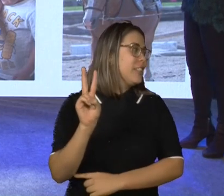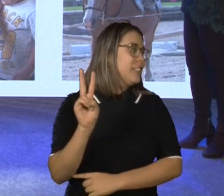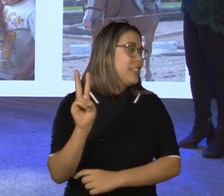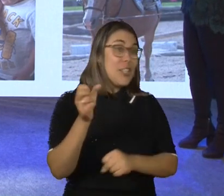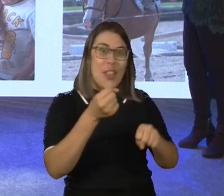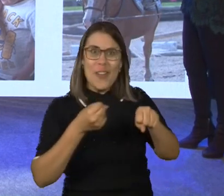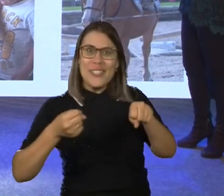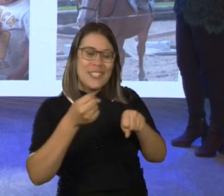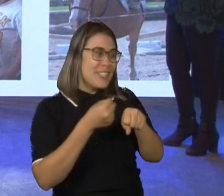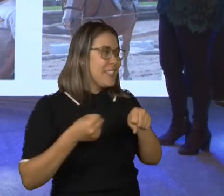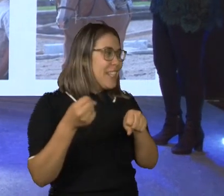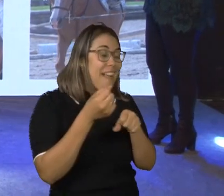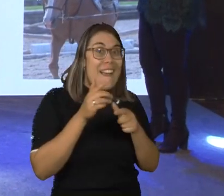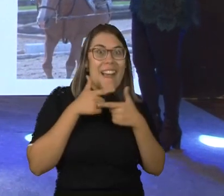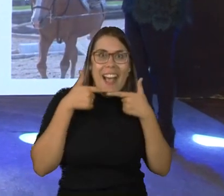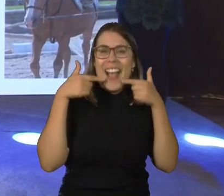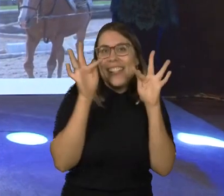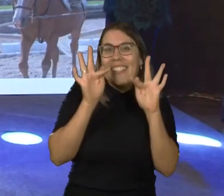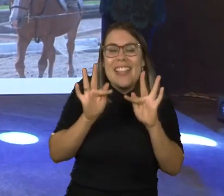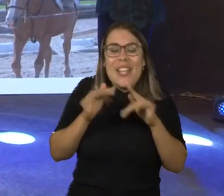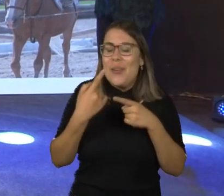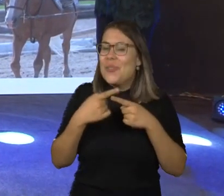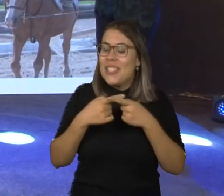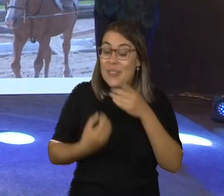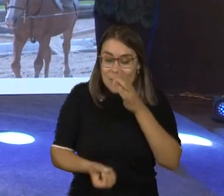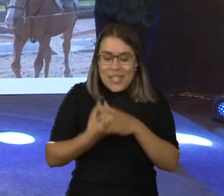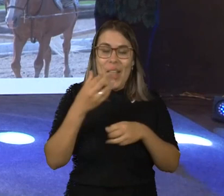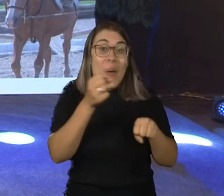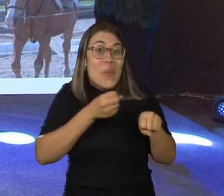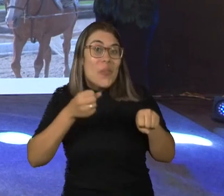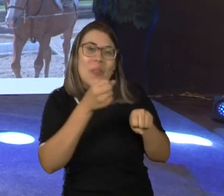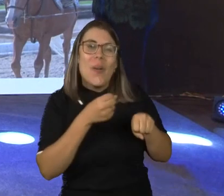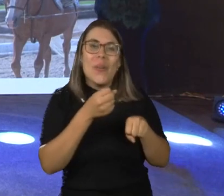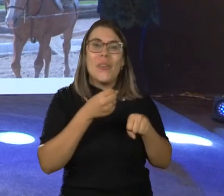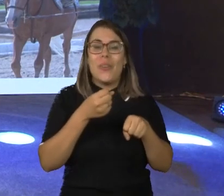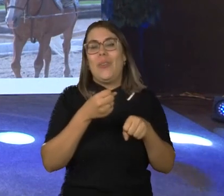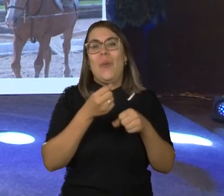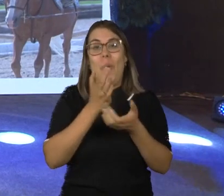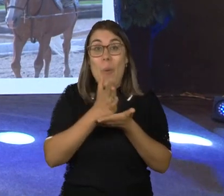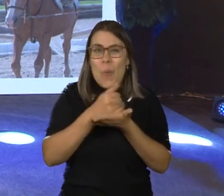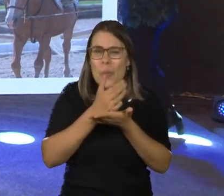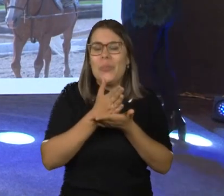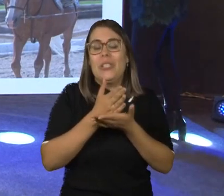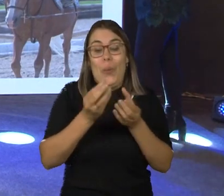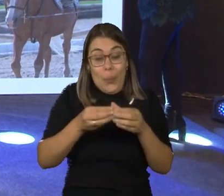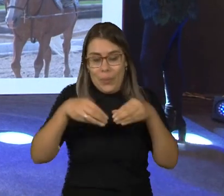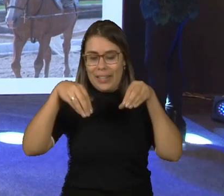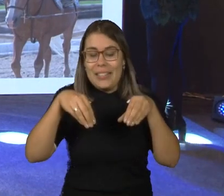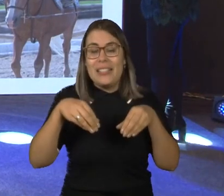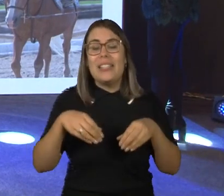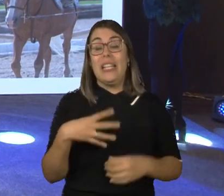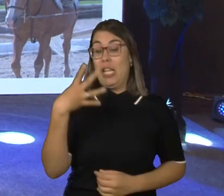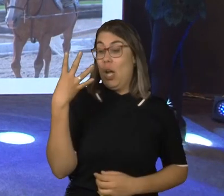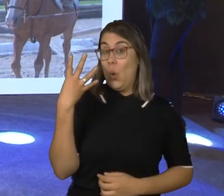cozinhando, estão super felizes porque vão preparar um bolo e está na hora ali de quebrar o ovo. E a quarta